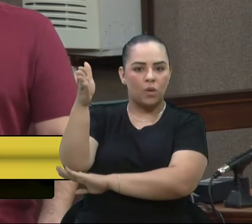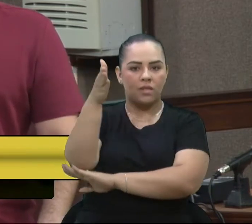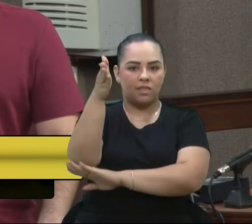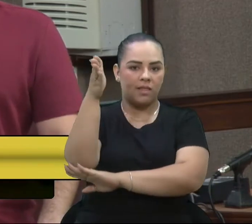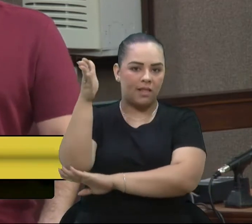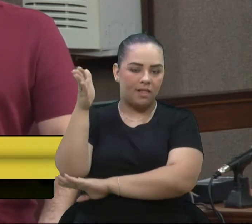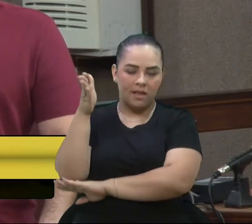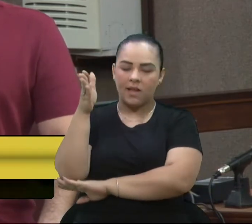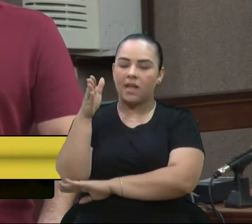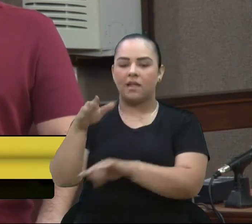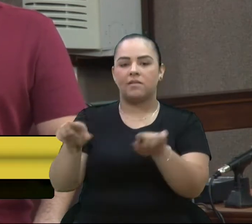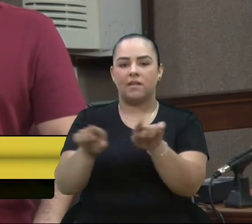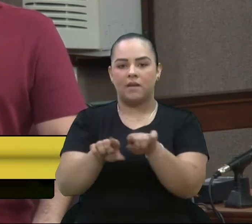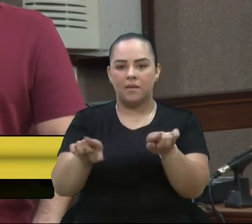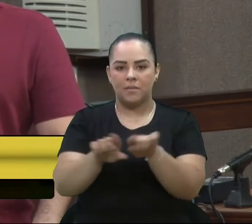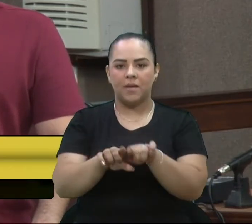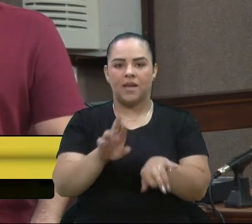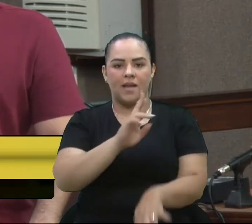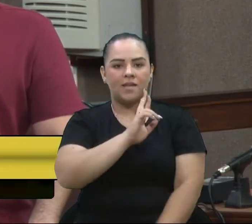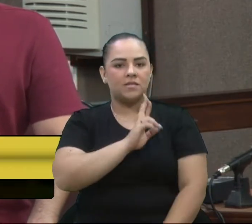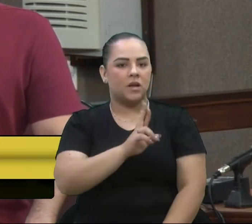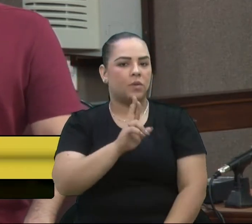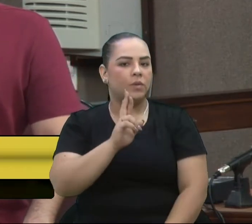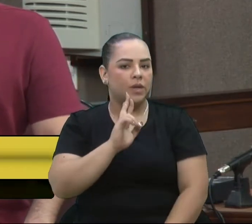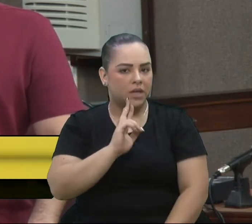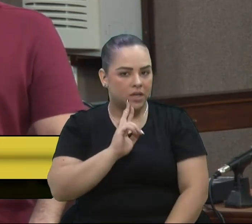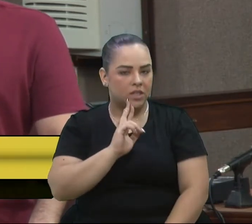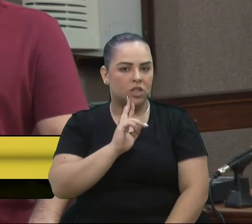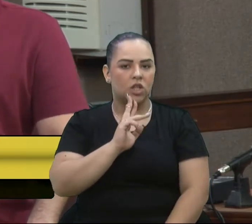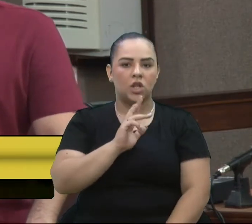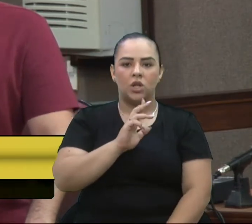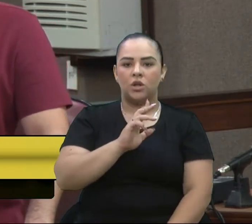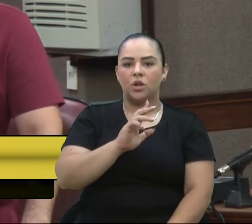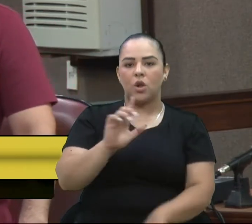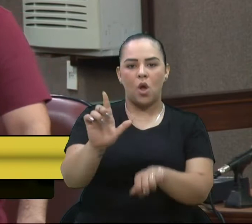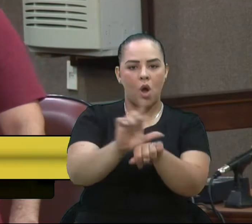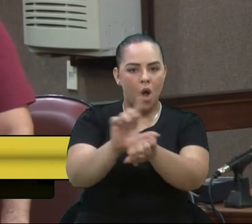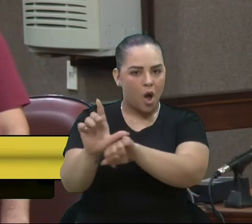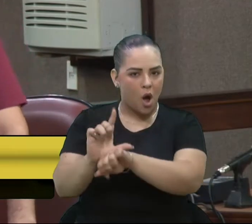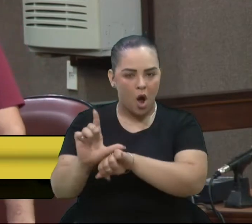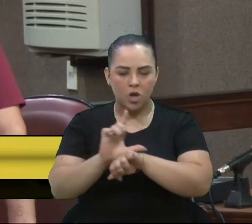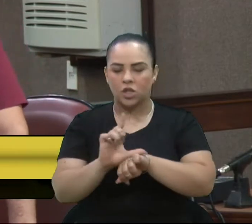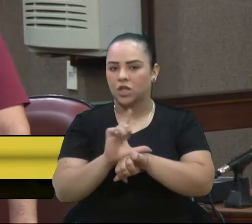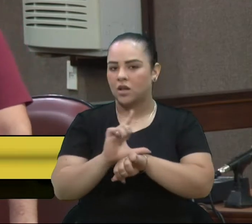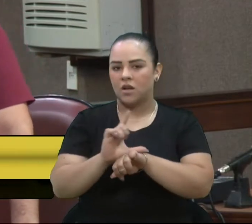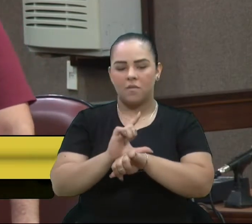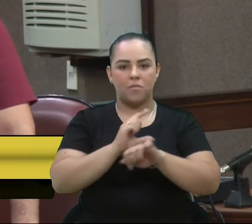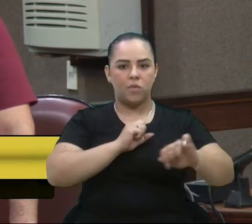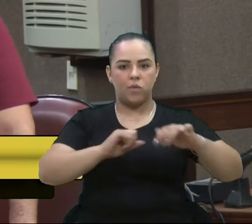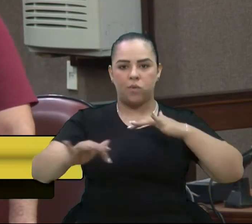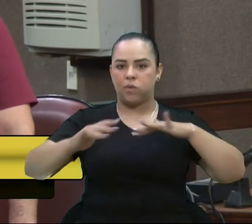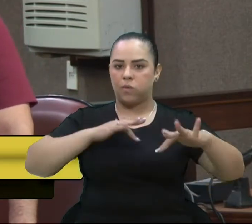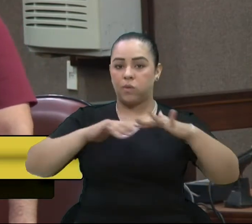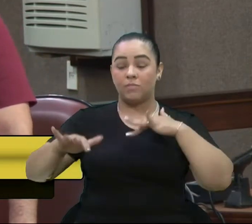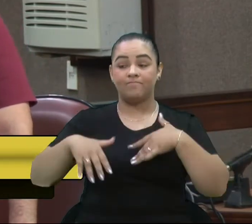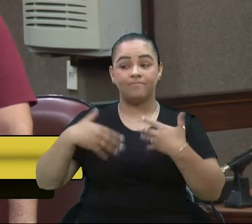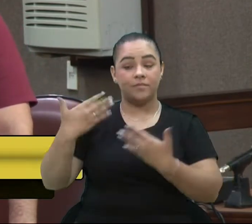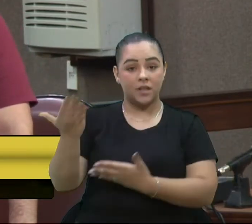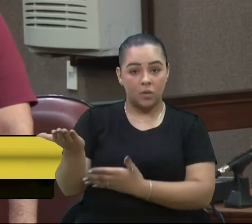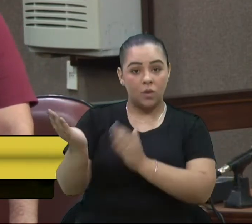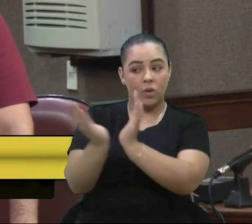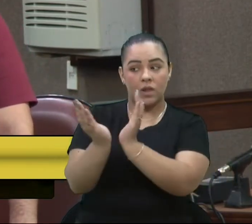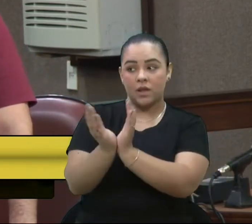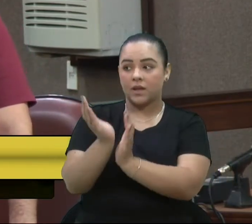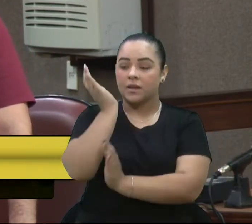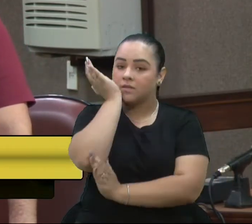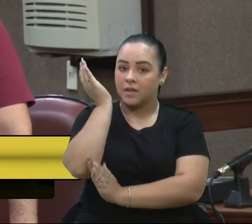enfim, restaurantes, lojas. E aí, colega vereador Felipe Grimeu Maia, eu